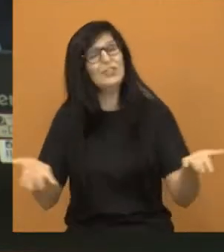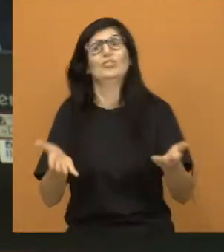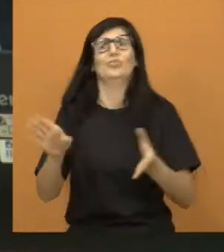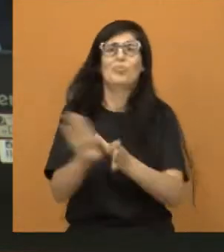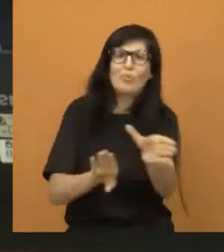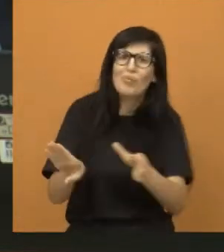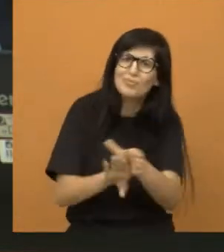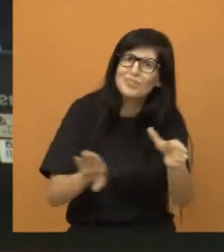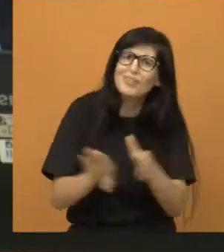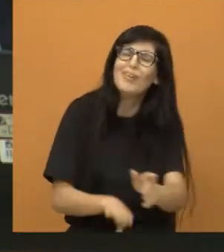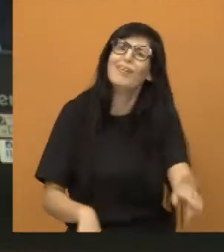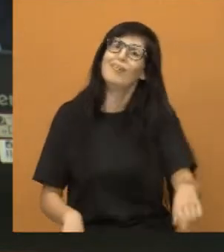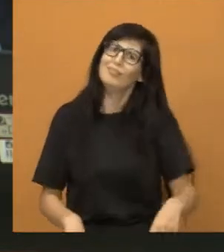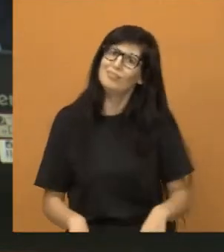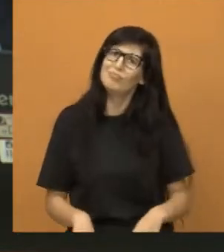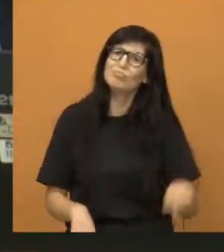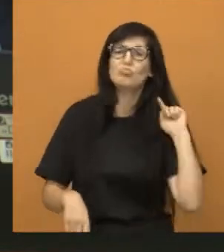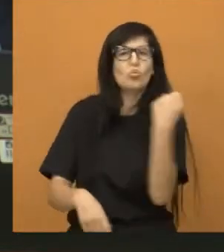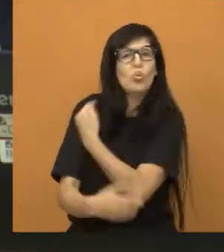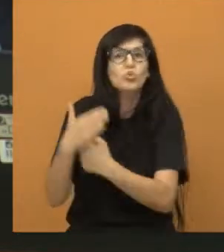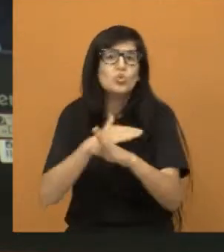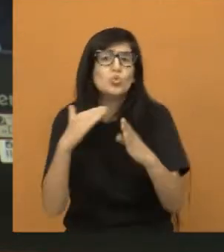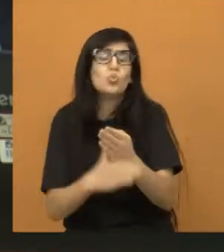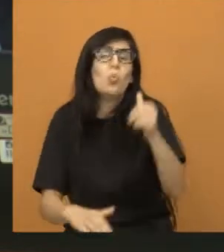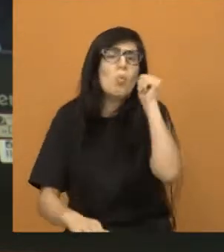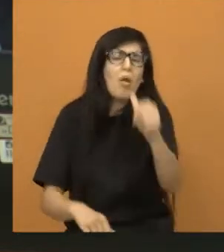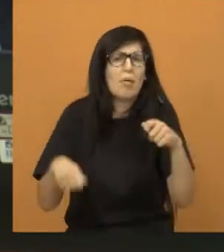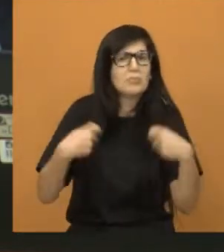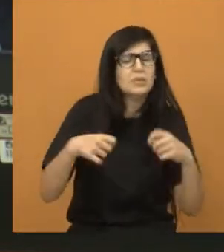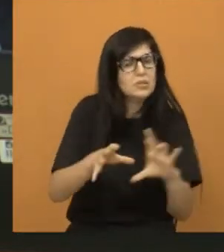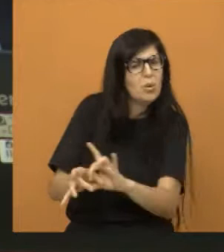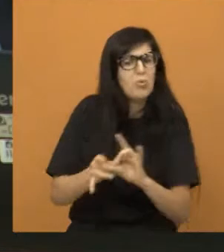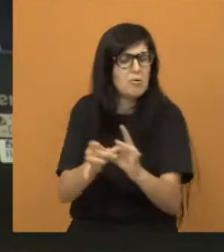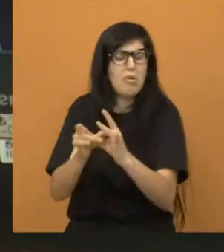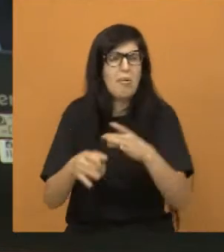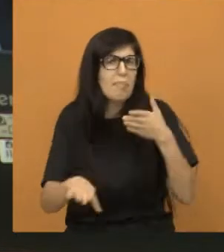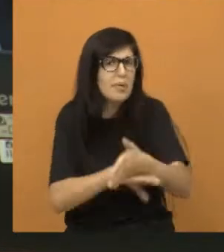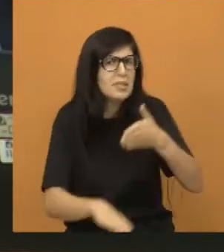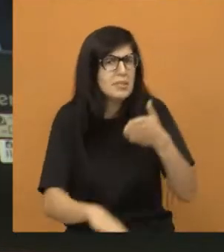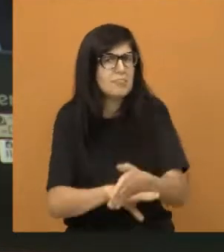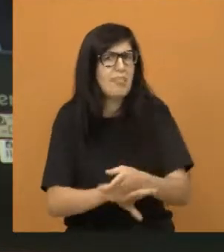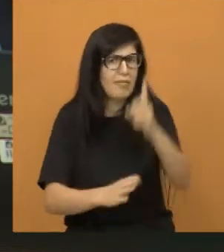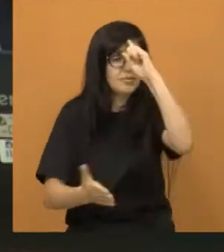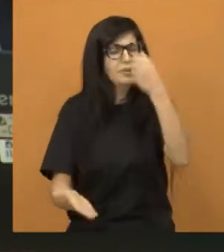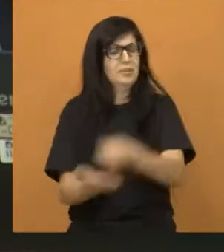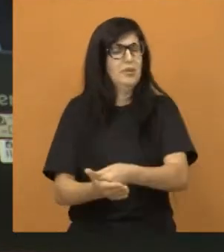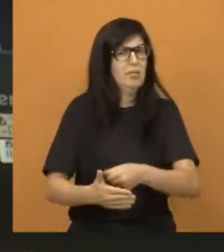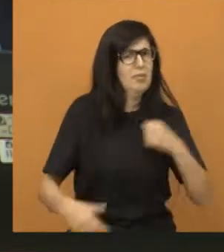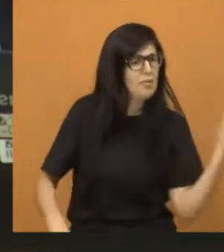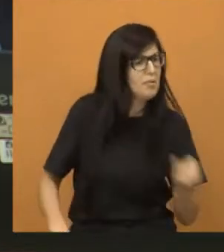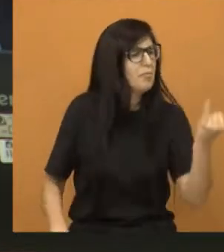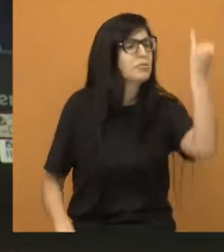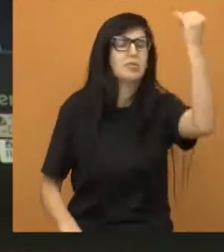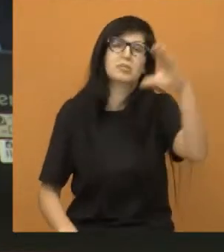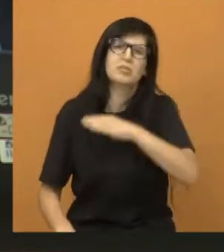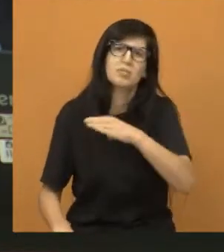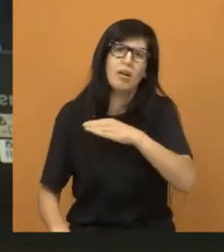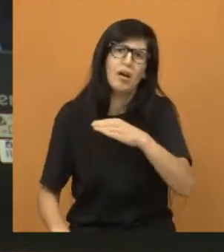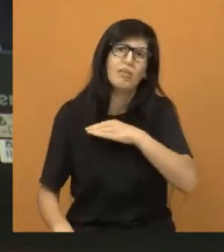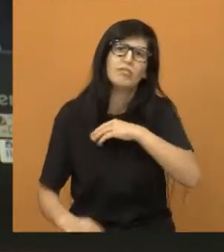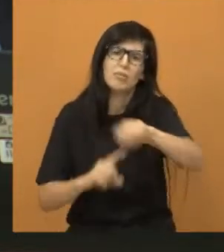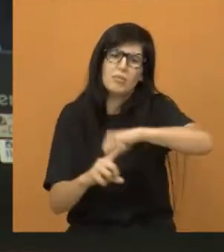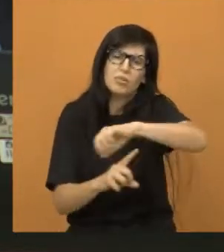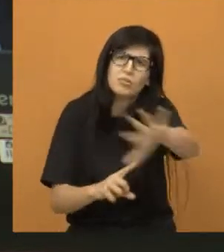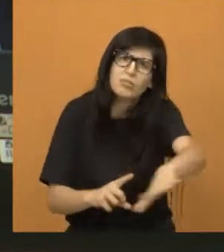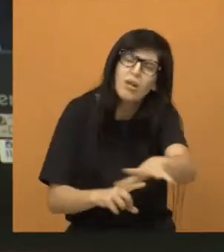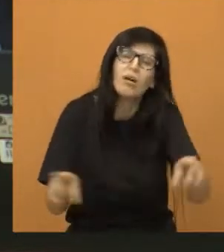nós, mulheres, precisamos unir, discutir e participar mais das decisões importantes para a nossa cidade e para a nossa sociedade